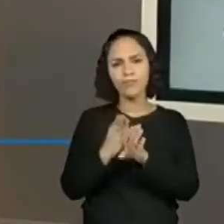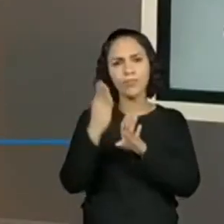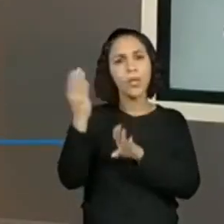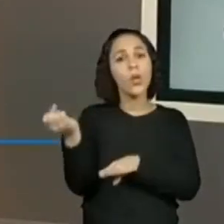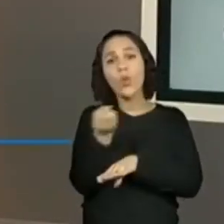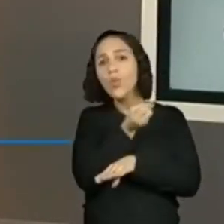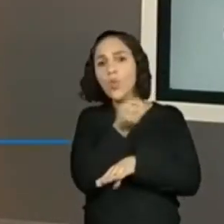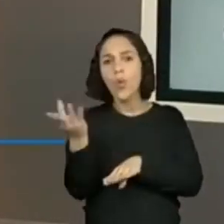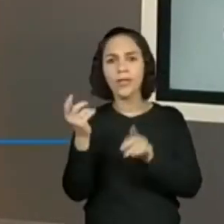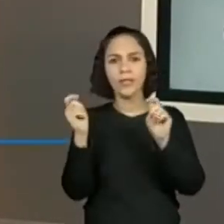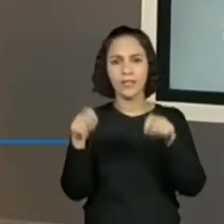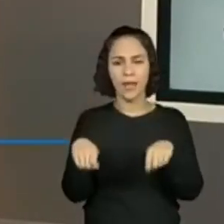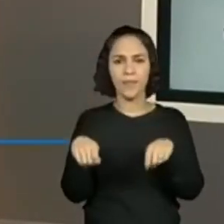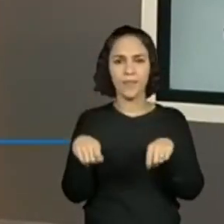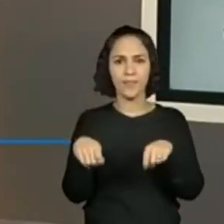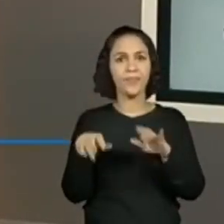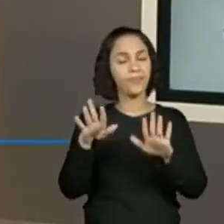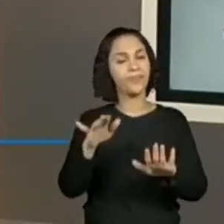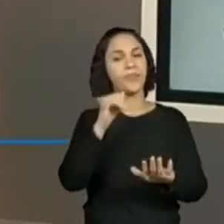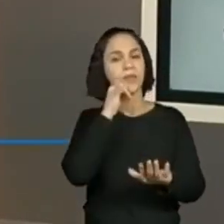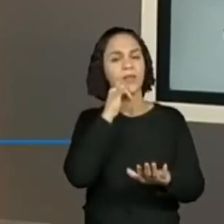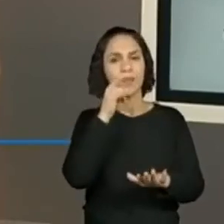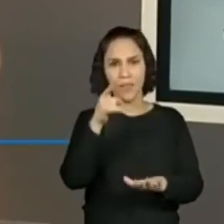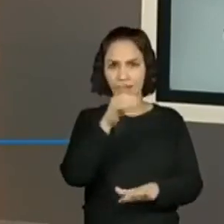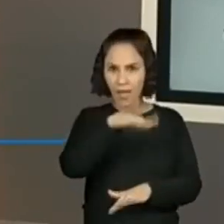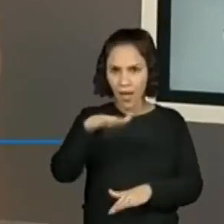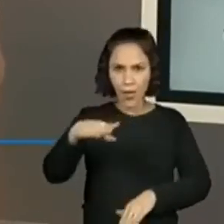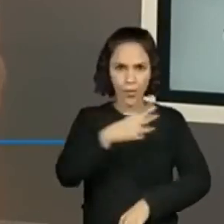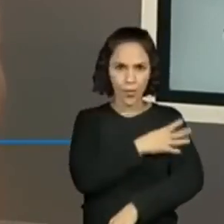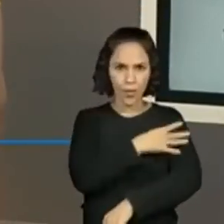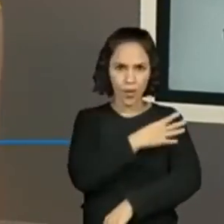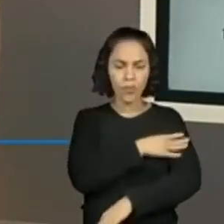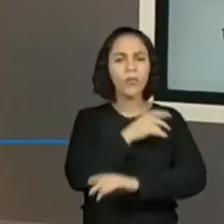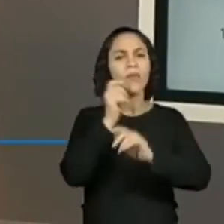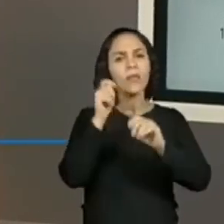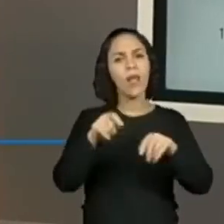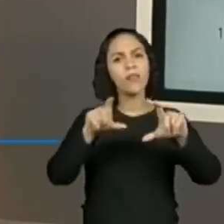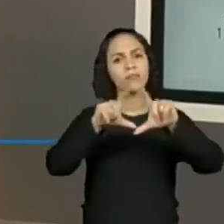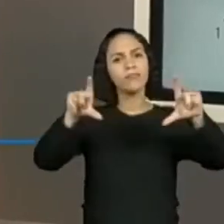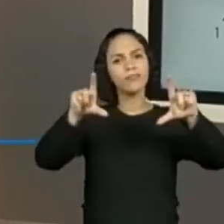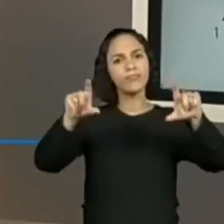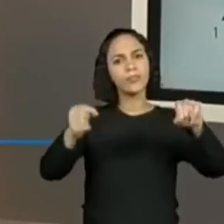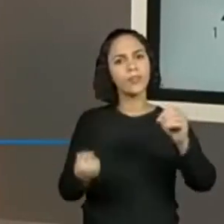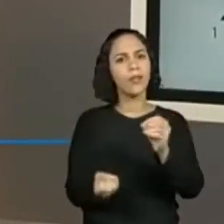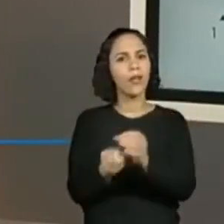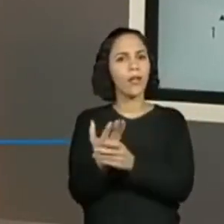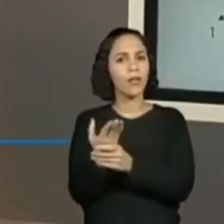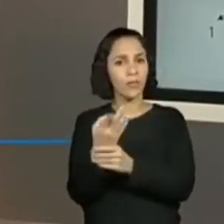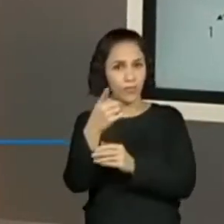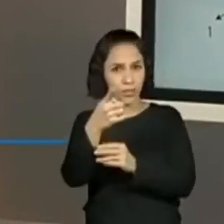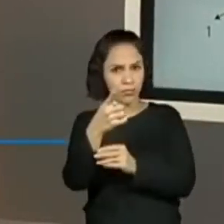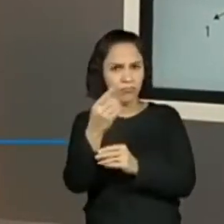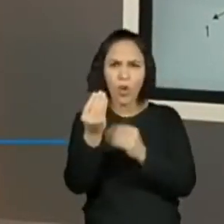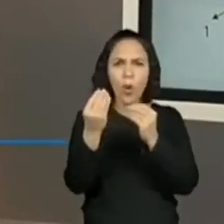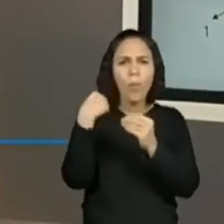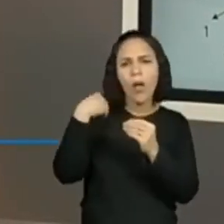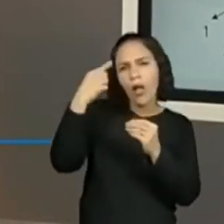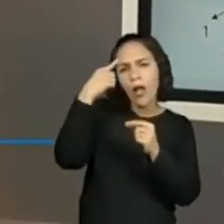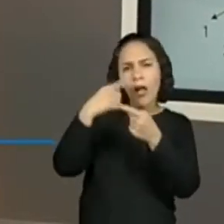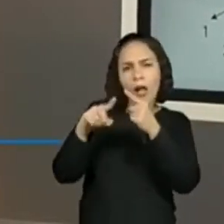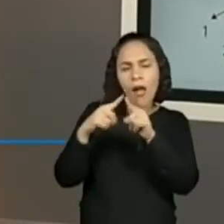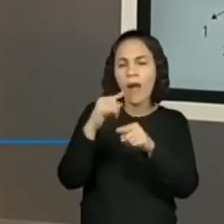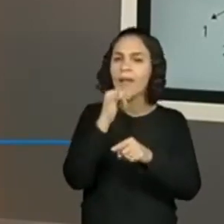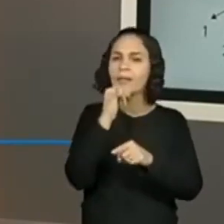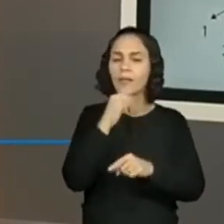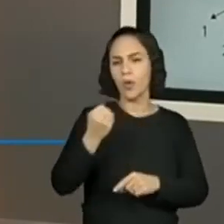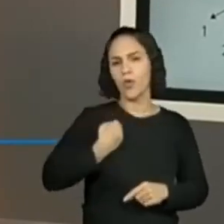possibilidades eu tenho. Então, o nosso aluno do quarto ano, ele pode construir isso em uma tabela. Você, aluno do quarto ano, colocando todas as